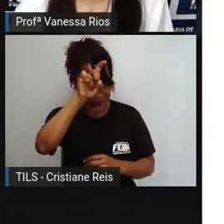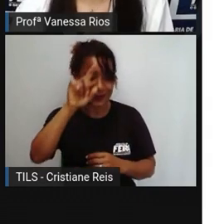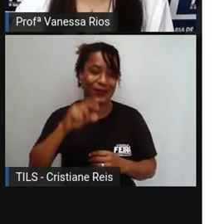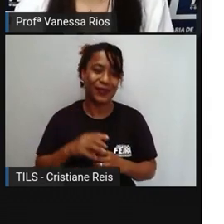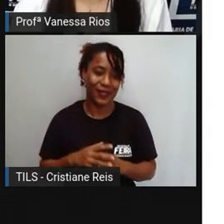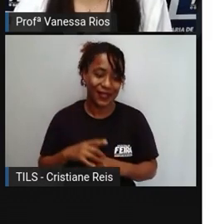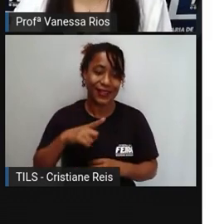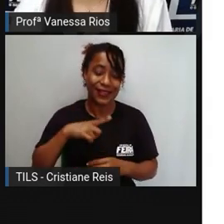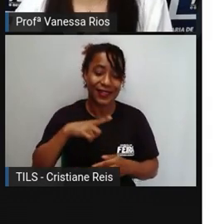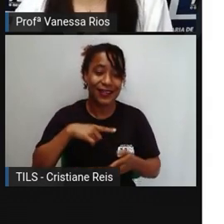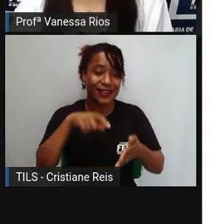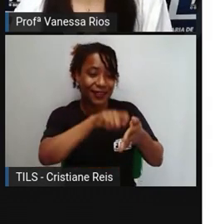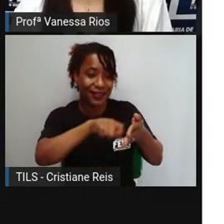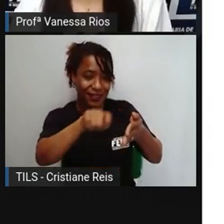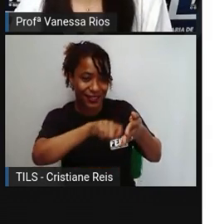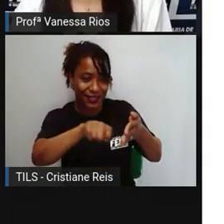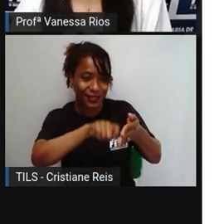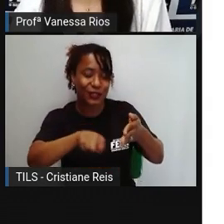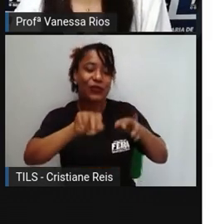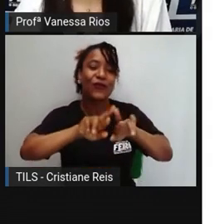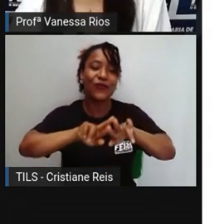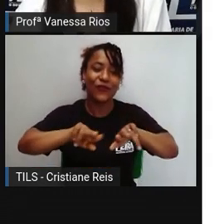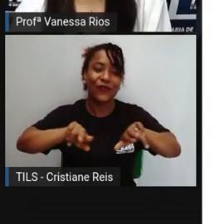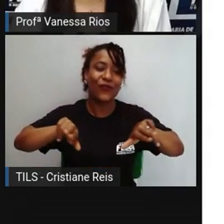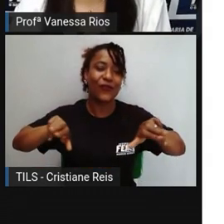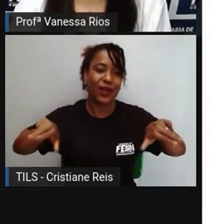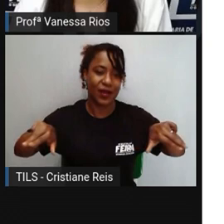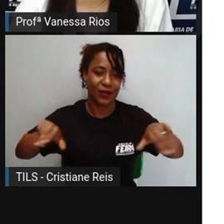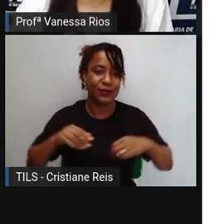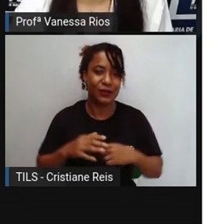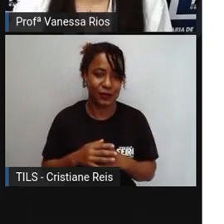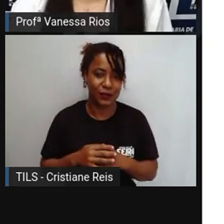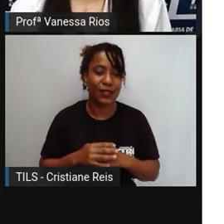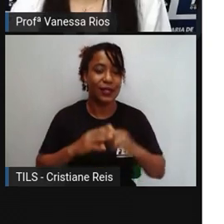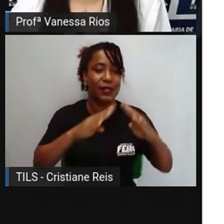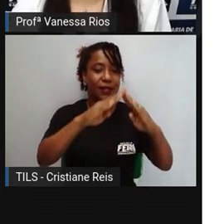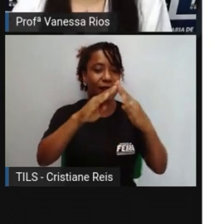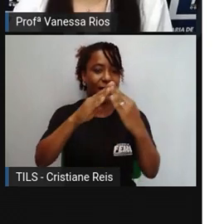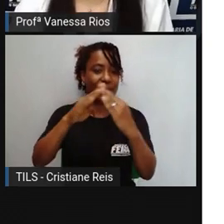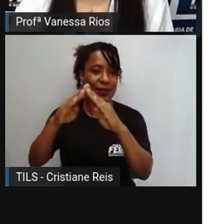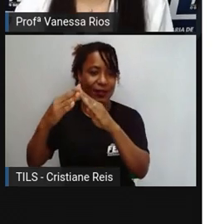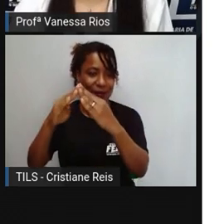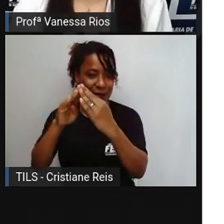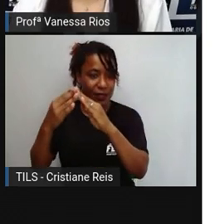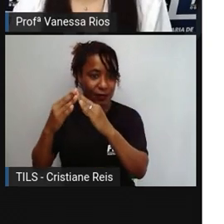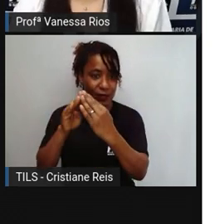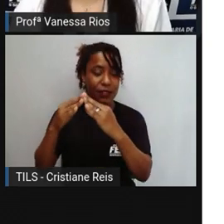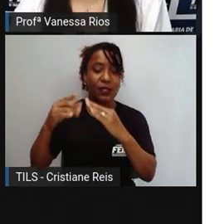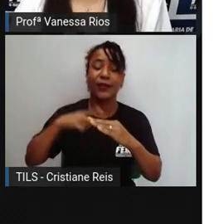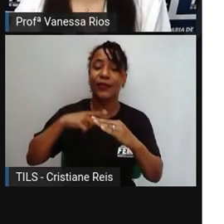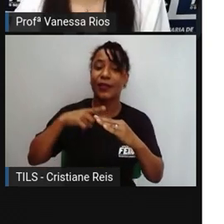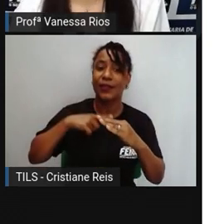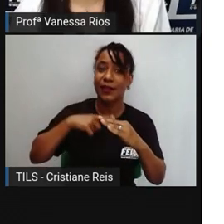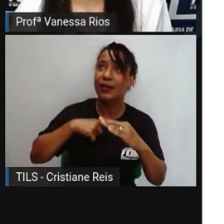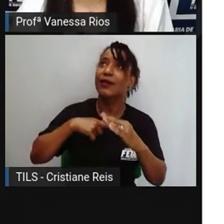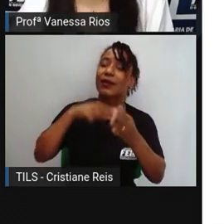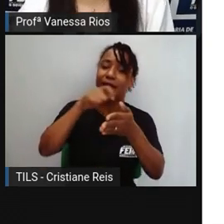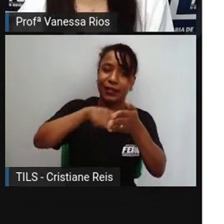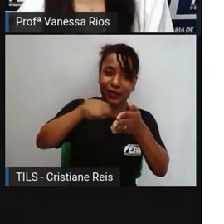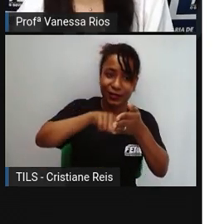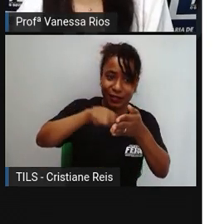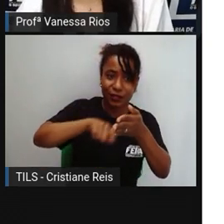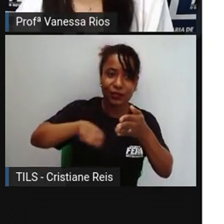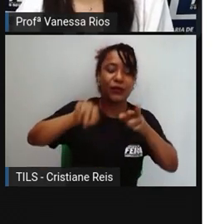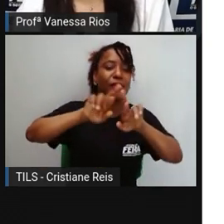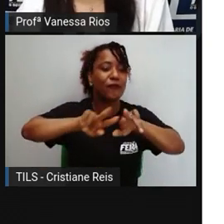registros, inclusive, aí nas paredes, né, das pirâmides, que mostravam aí determinadas situações, né,